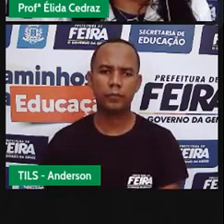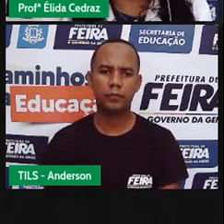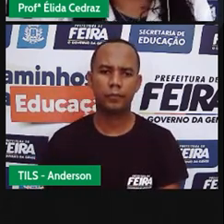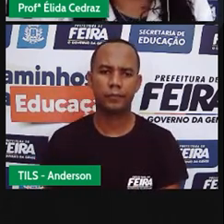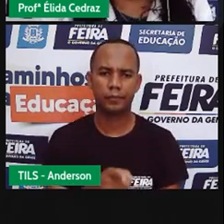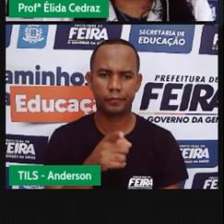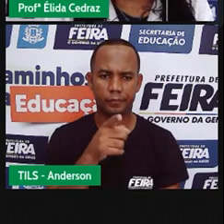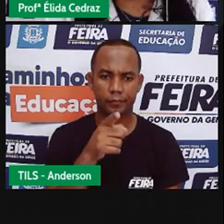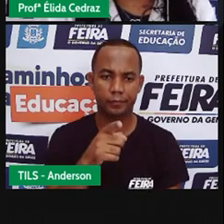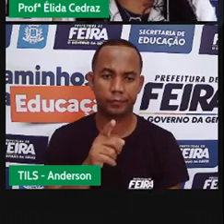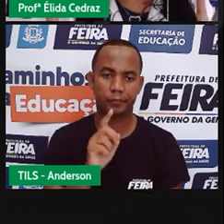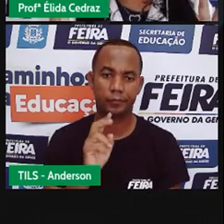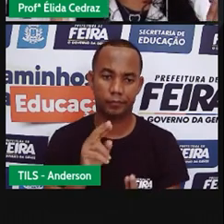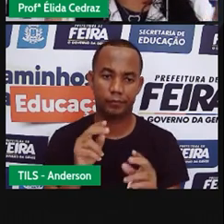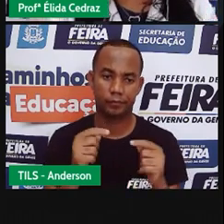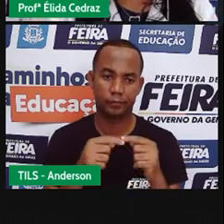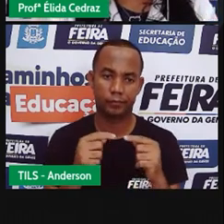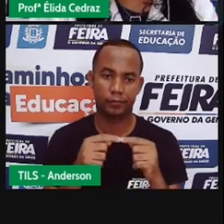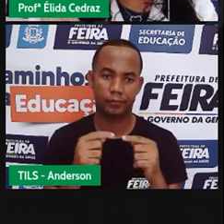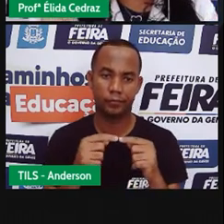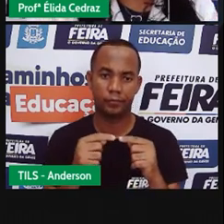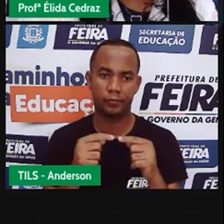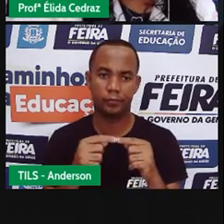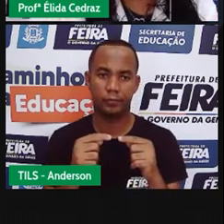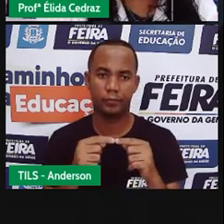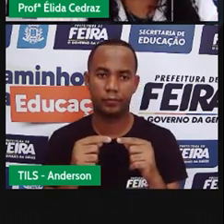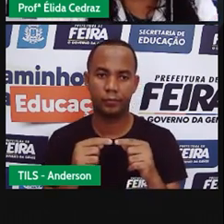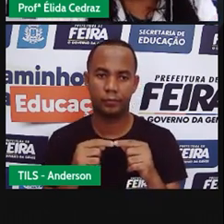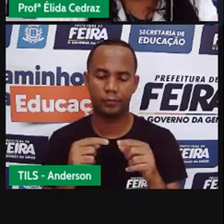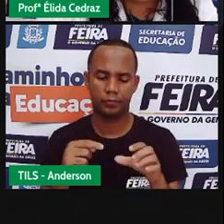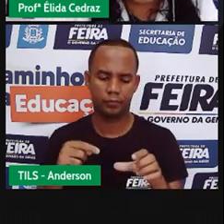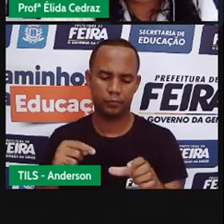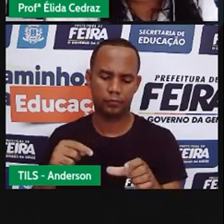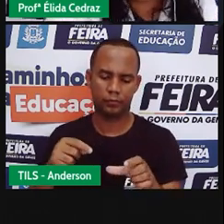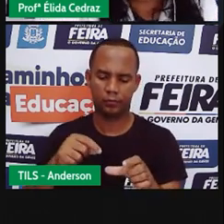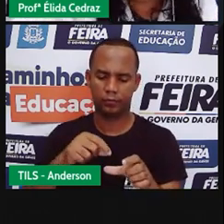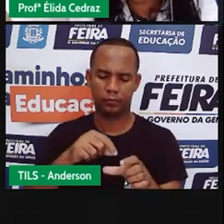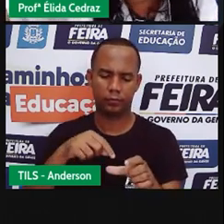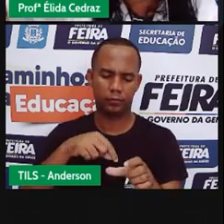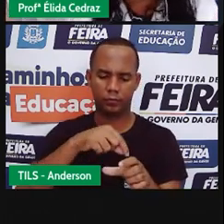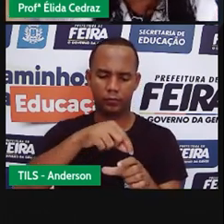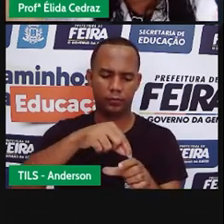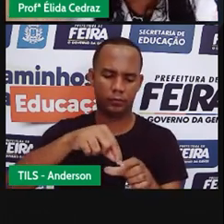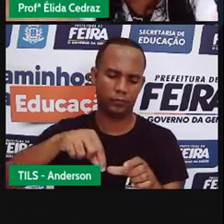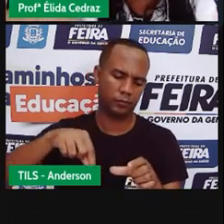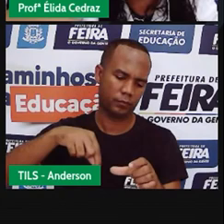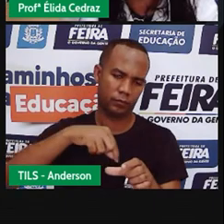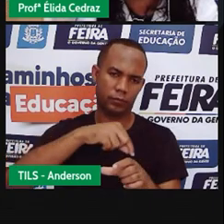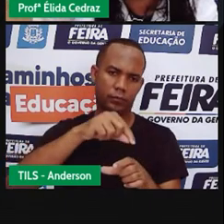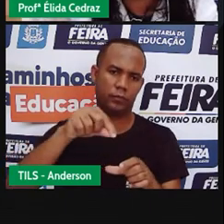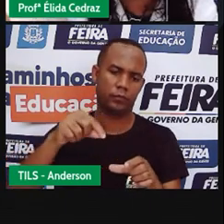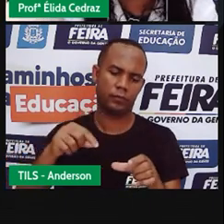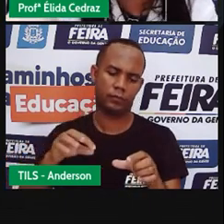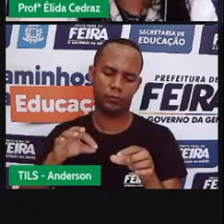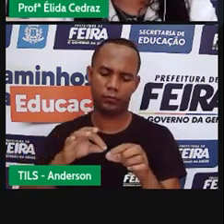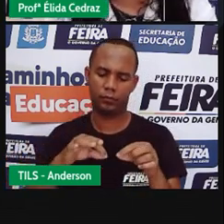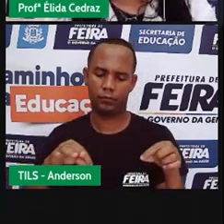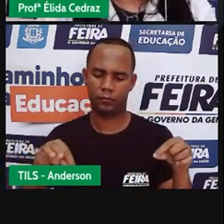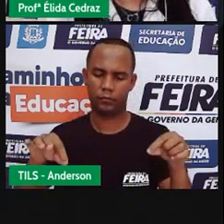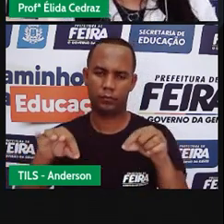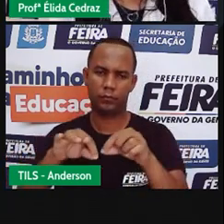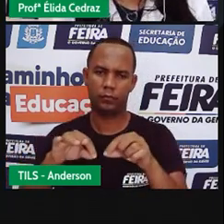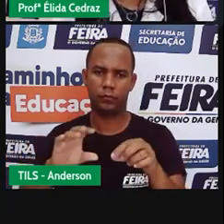a lã você pode pegar um pedaço da linha desenha um círculo e põe o formato de círculo da linha